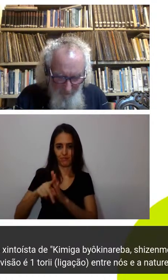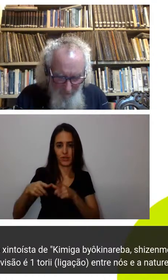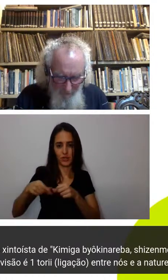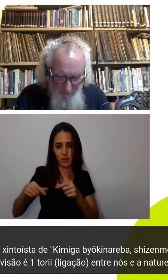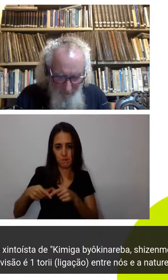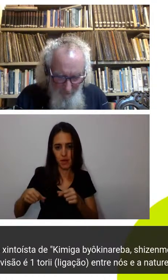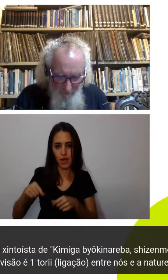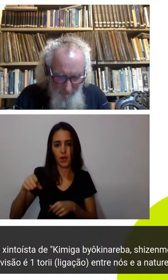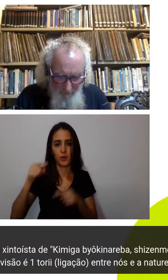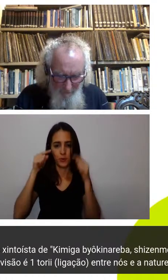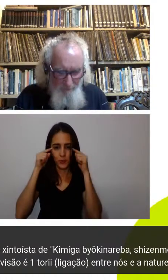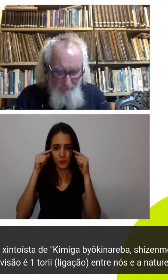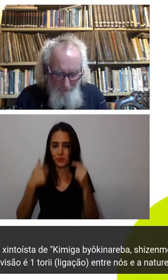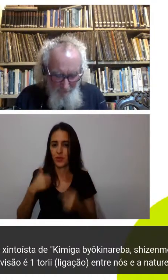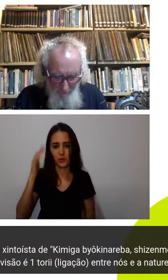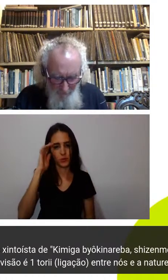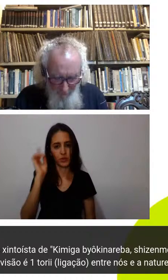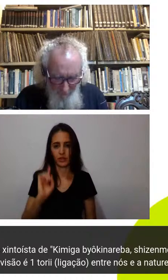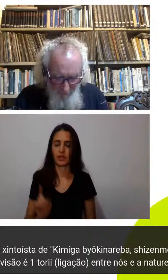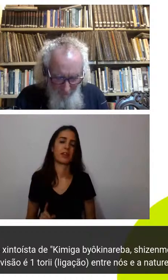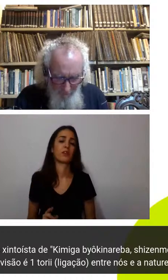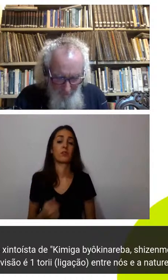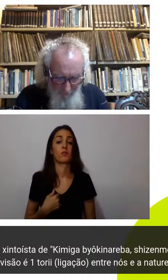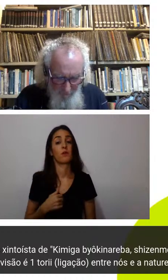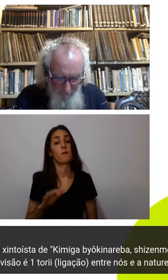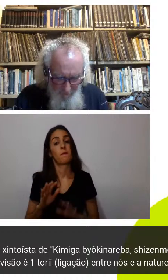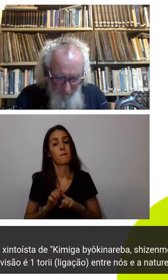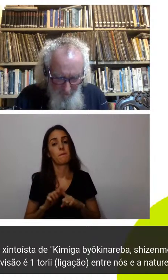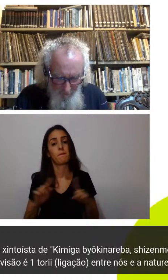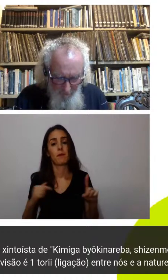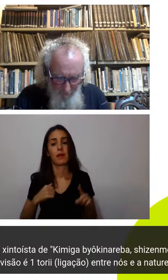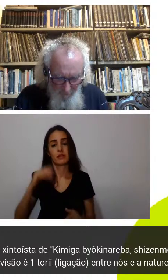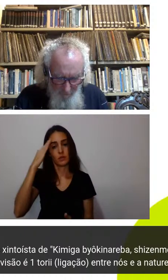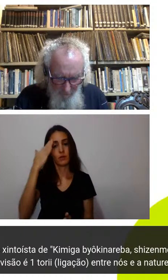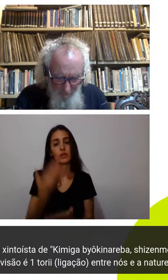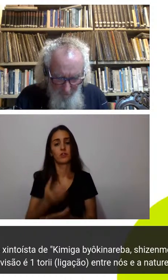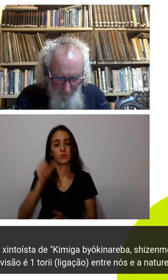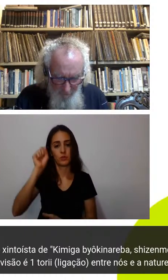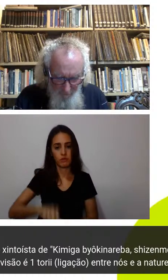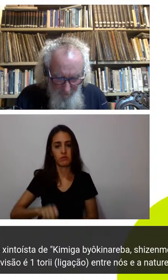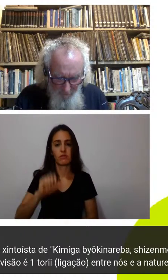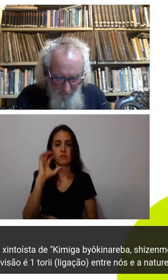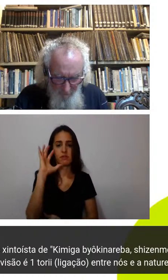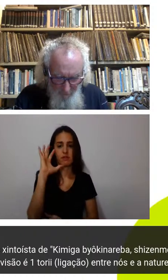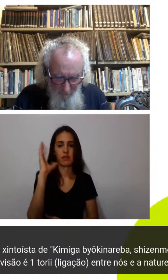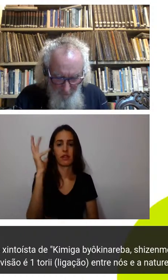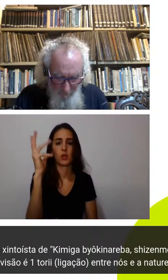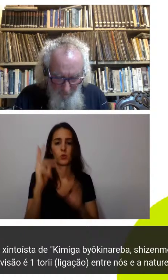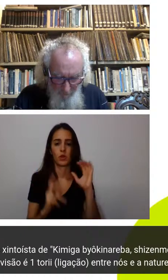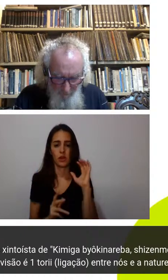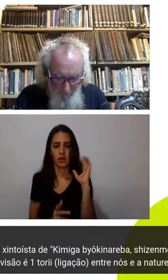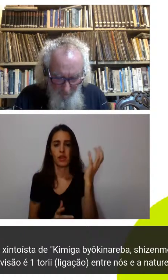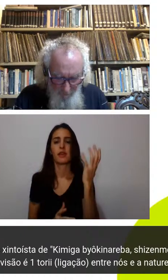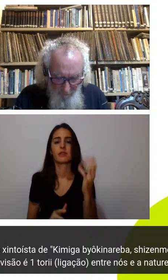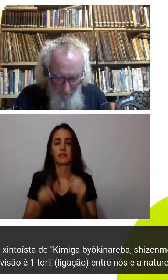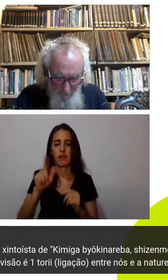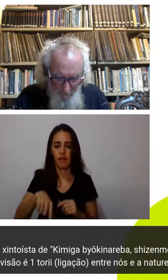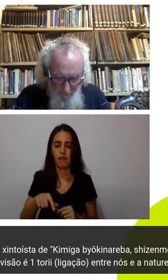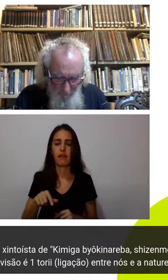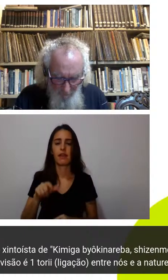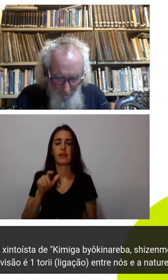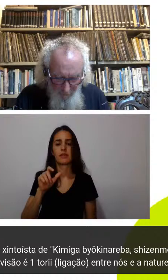religião mas é algo que eu acredito muito que a natureza é sagrada que o meio ambiente é